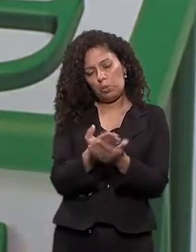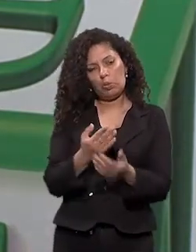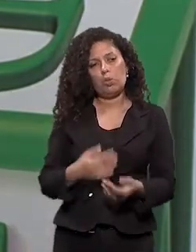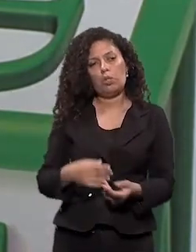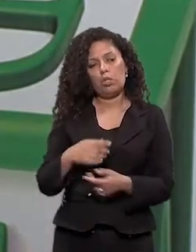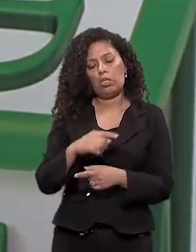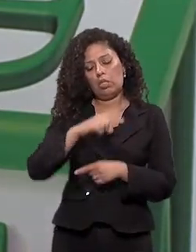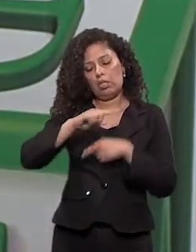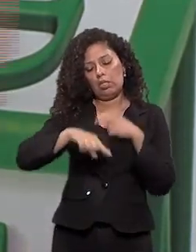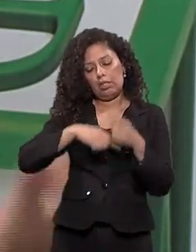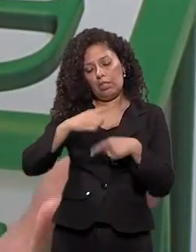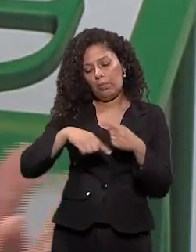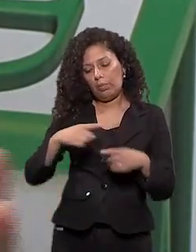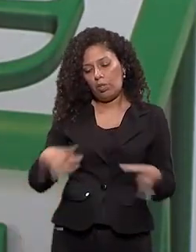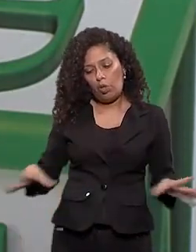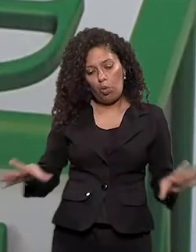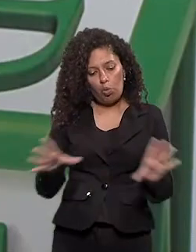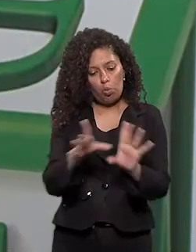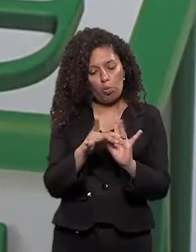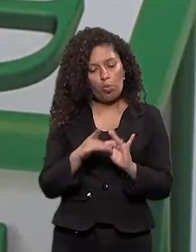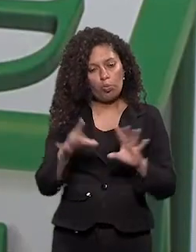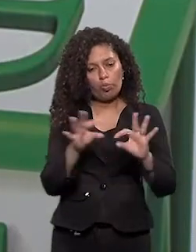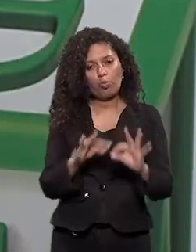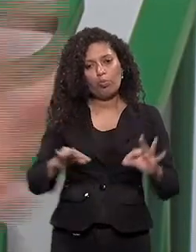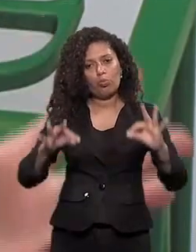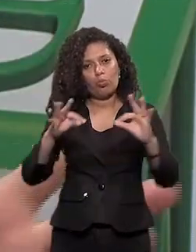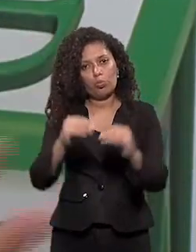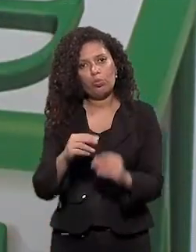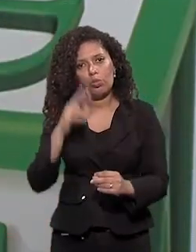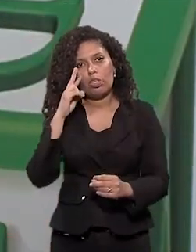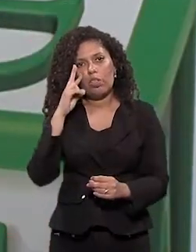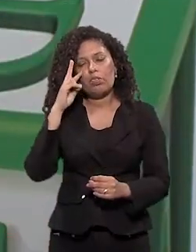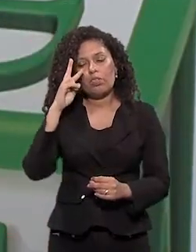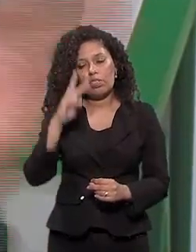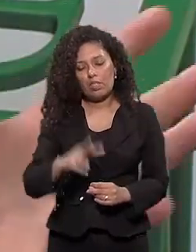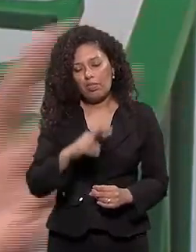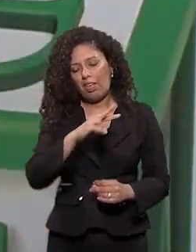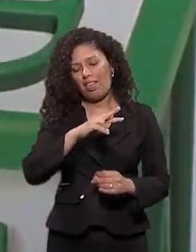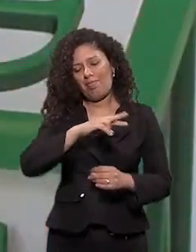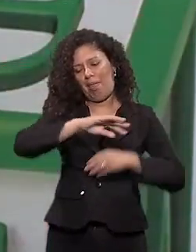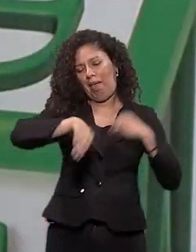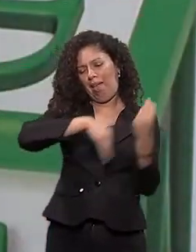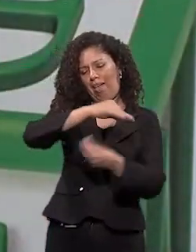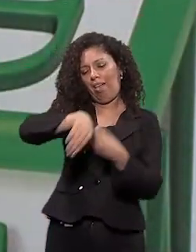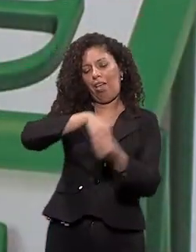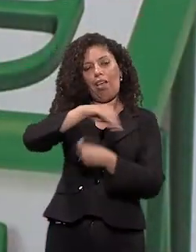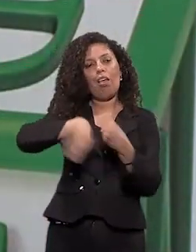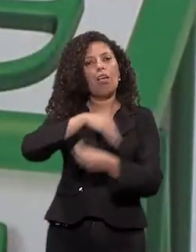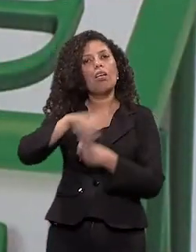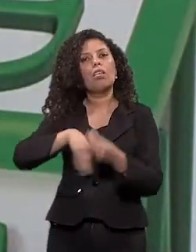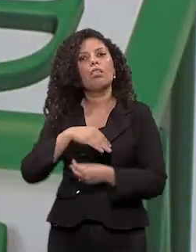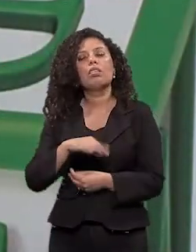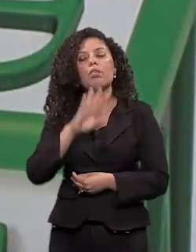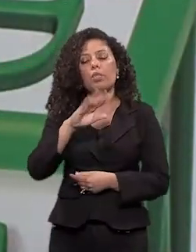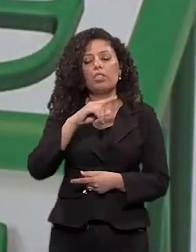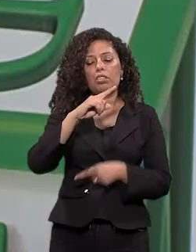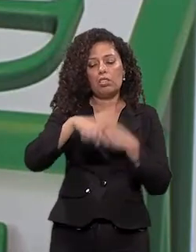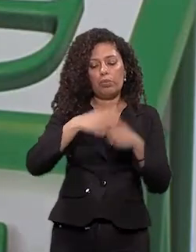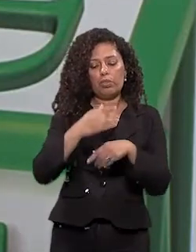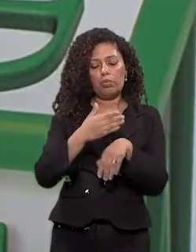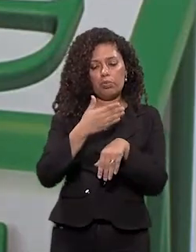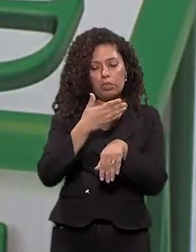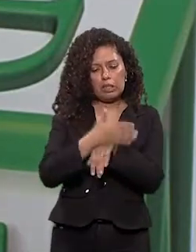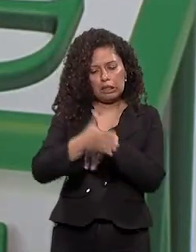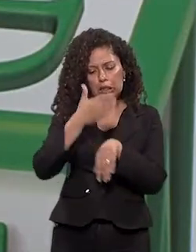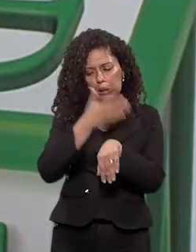E acontece uma sonoridade qualquer Assim, uma zona, né E a gente vai trabalhando Até o momento em que eles